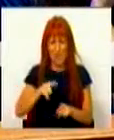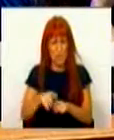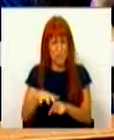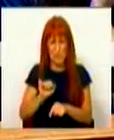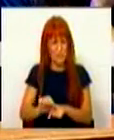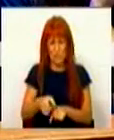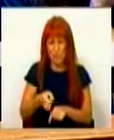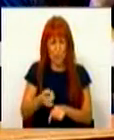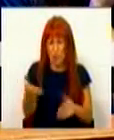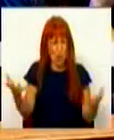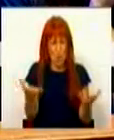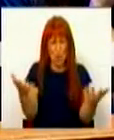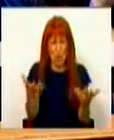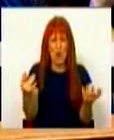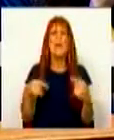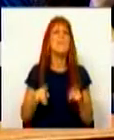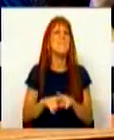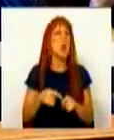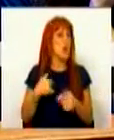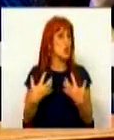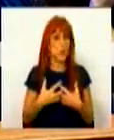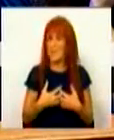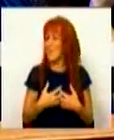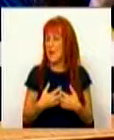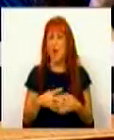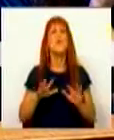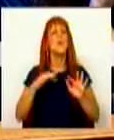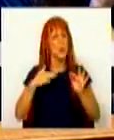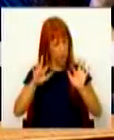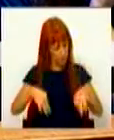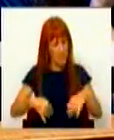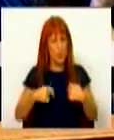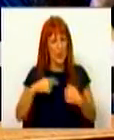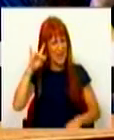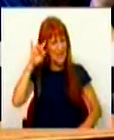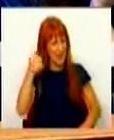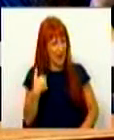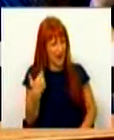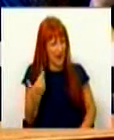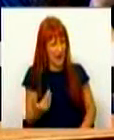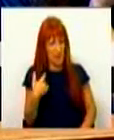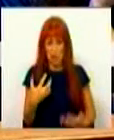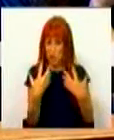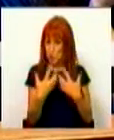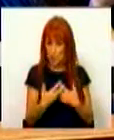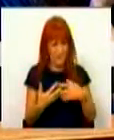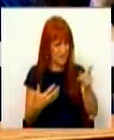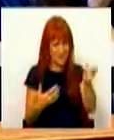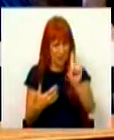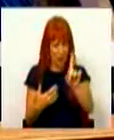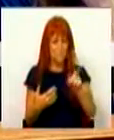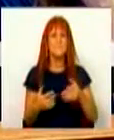situação. Mas não tenhamos dúvidas, e vou terminar com esta ideia, não tenhamos dúvidas